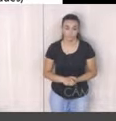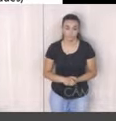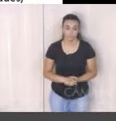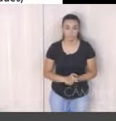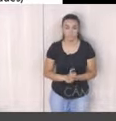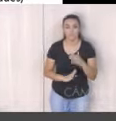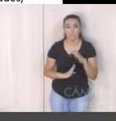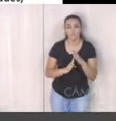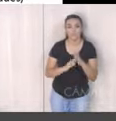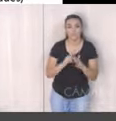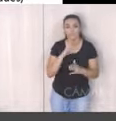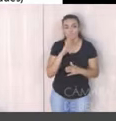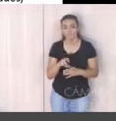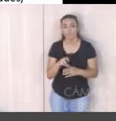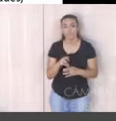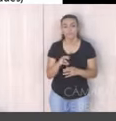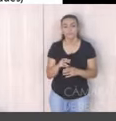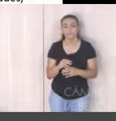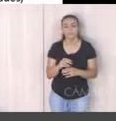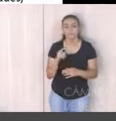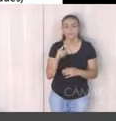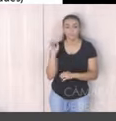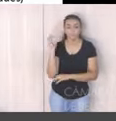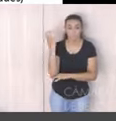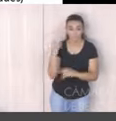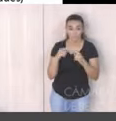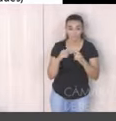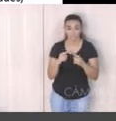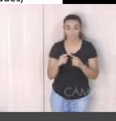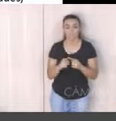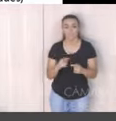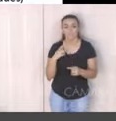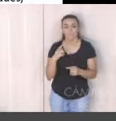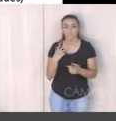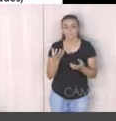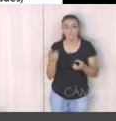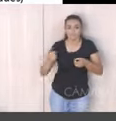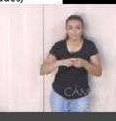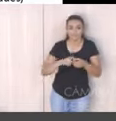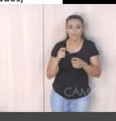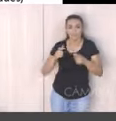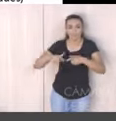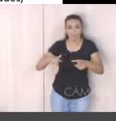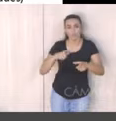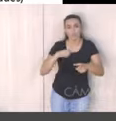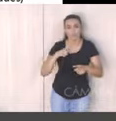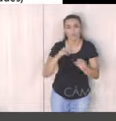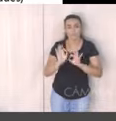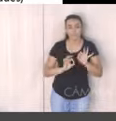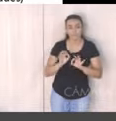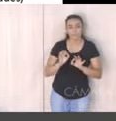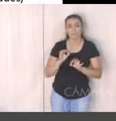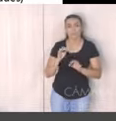metas e resultados previstos no meio ambiente, recuperação das áreas localizadas em costas, nós estamos falando do projeto Montes